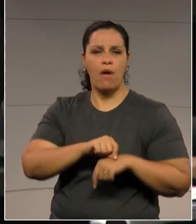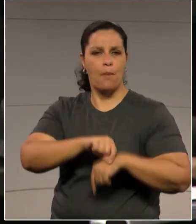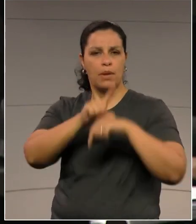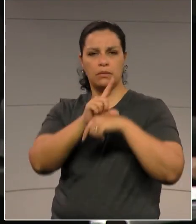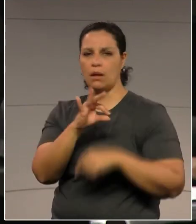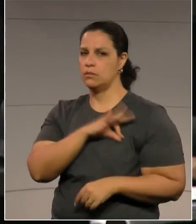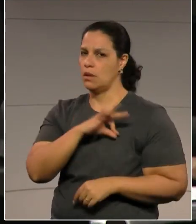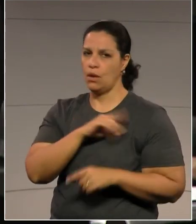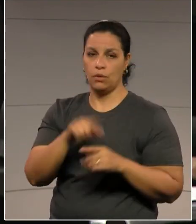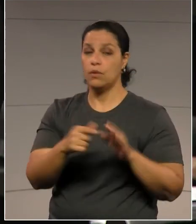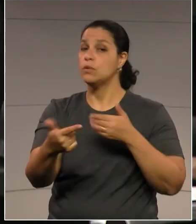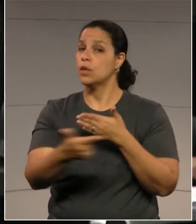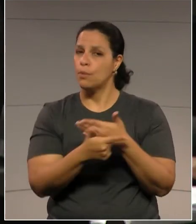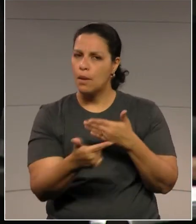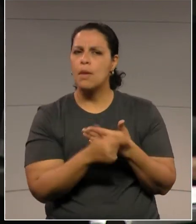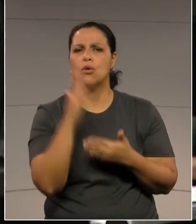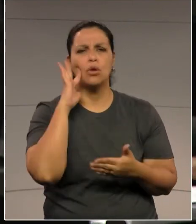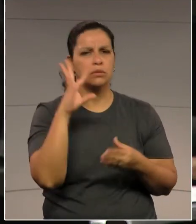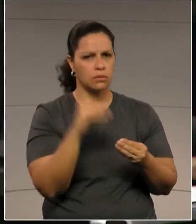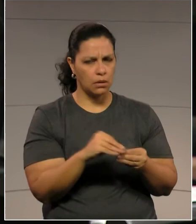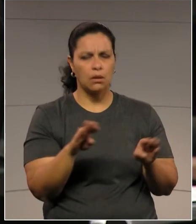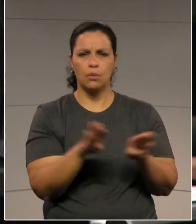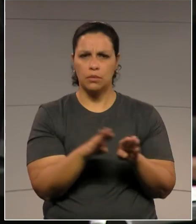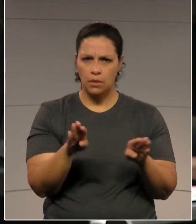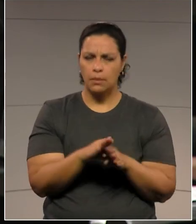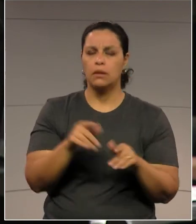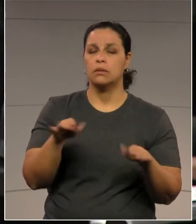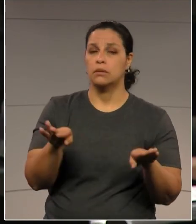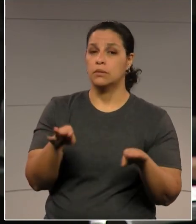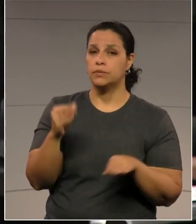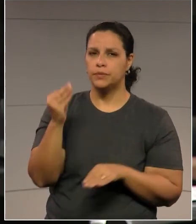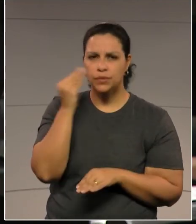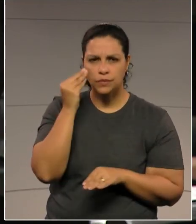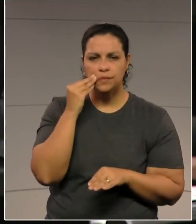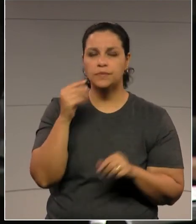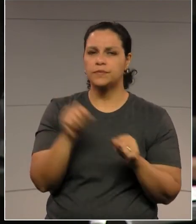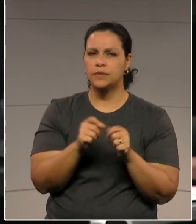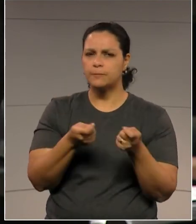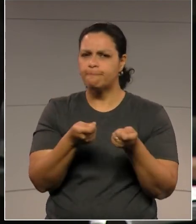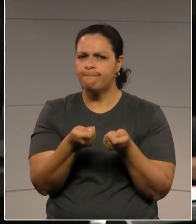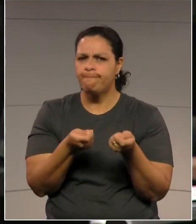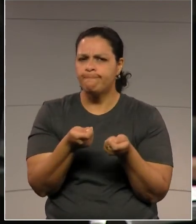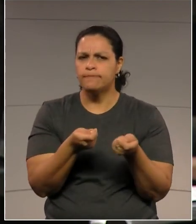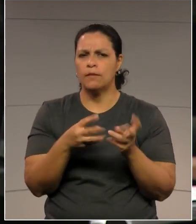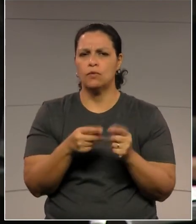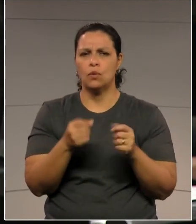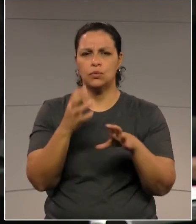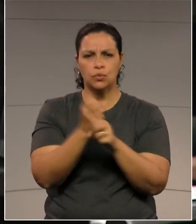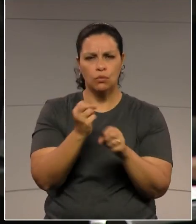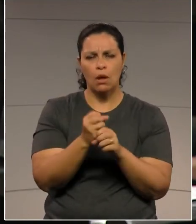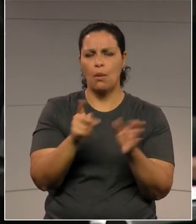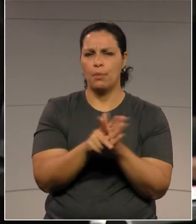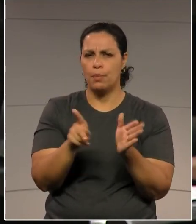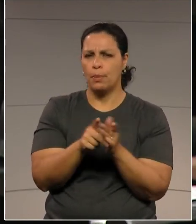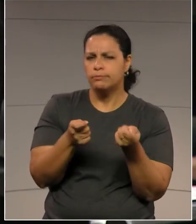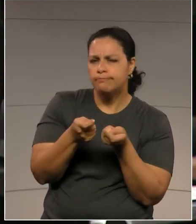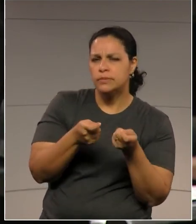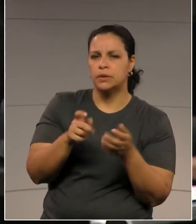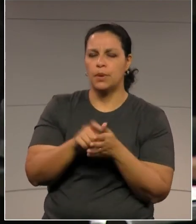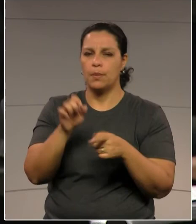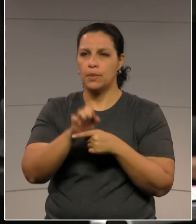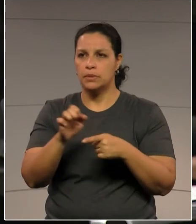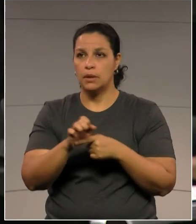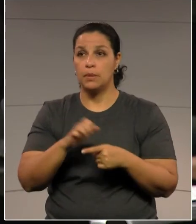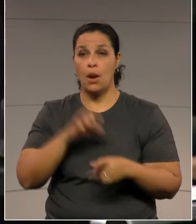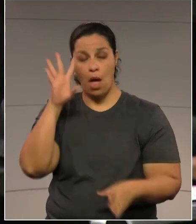entende o papel do senhor no Estado de estar mantendo as contas em dias. Então, pelo que eu